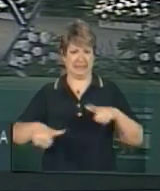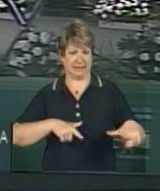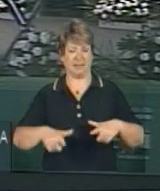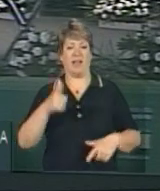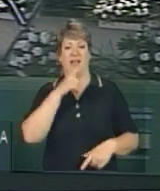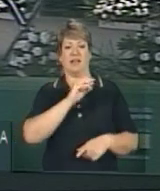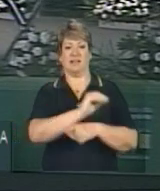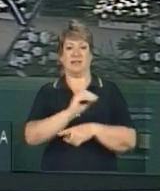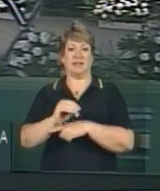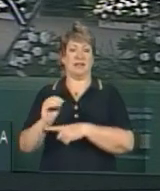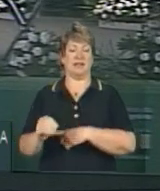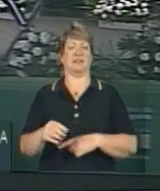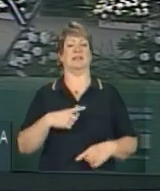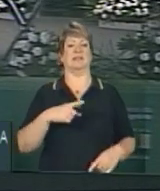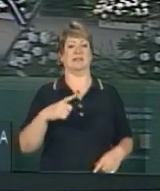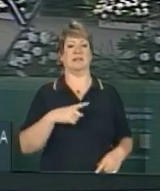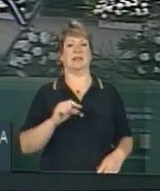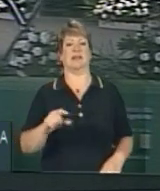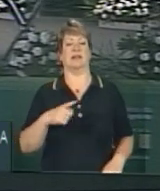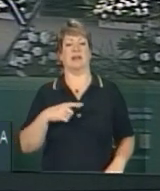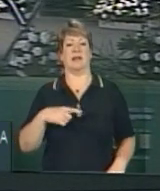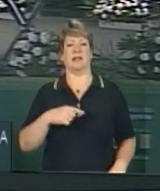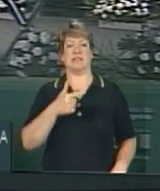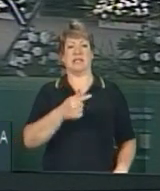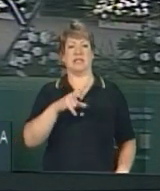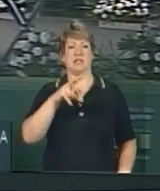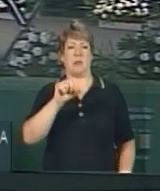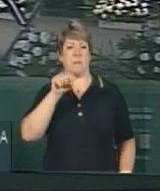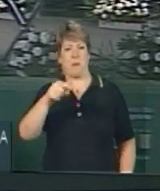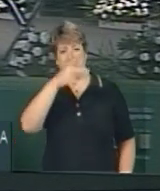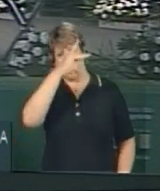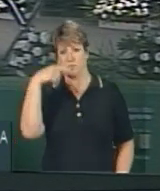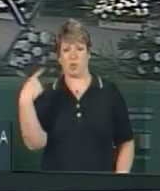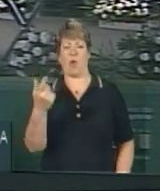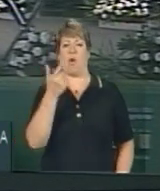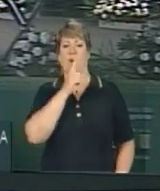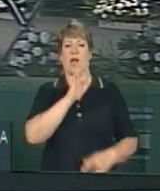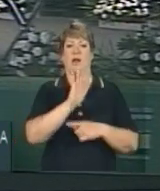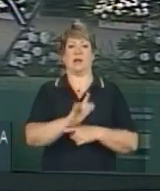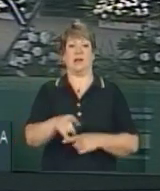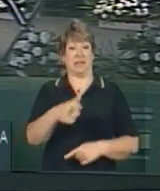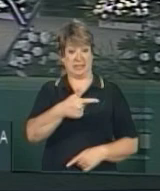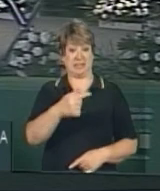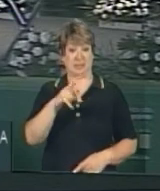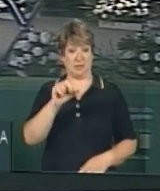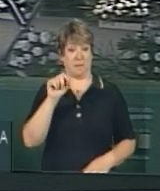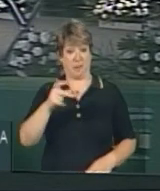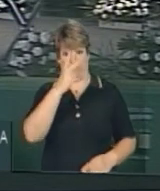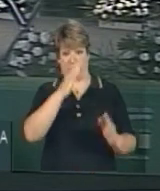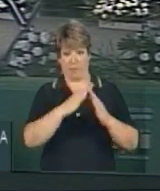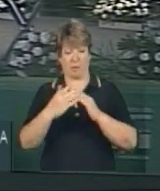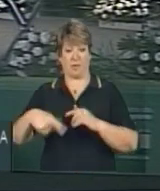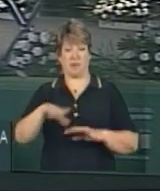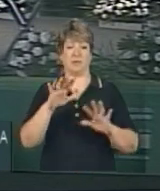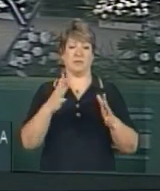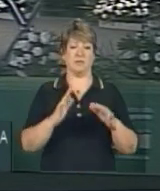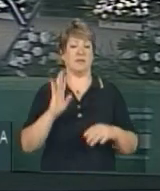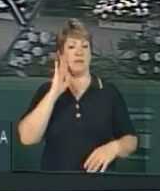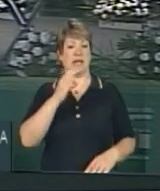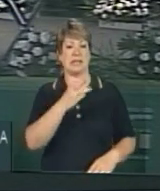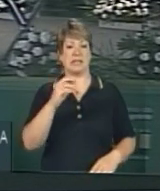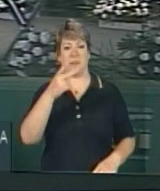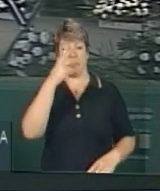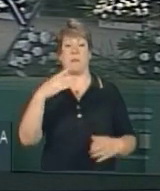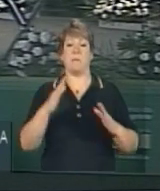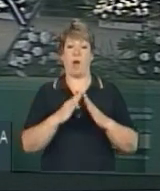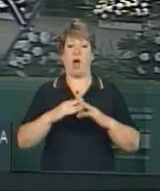126 municípios, no mínimo 750 mil habitantes. Desses 750 mil habitantes, no mínimo 300 são os homens do